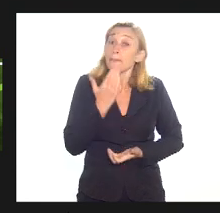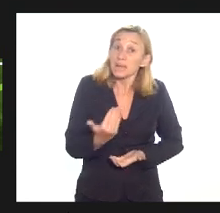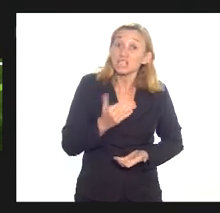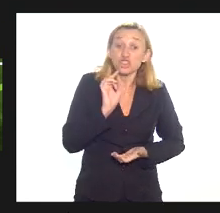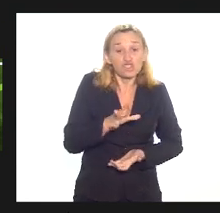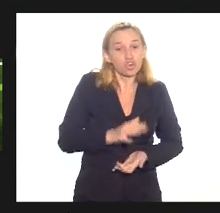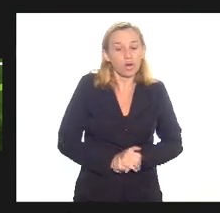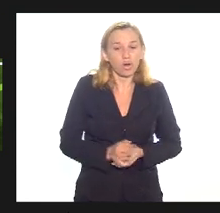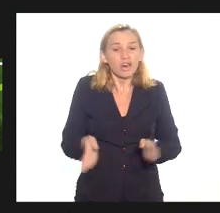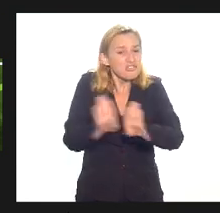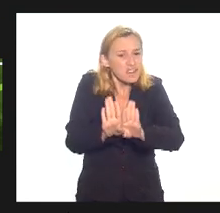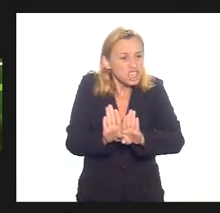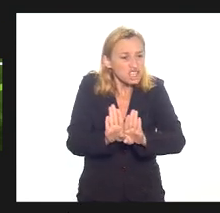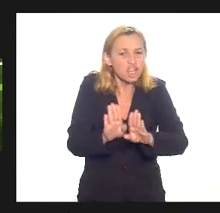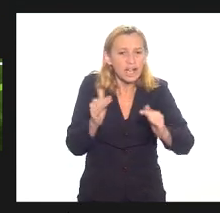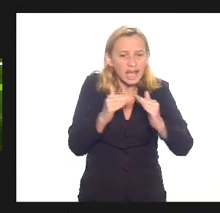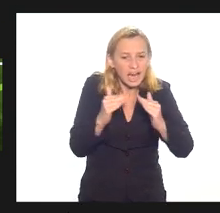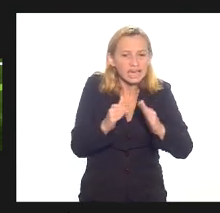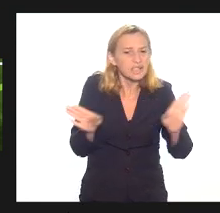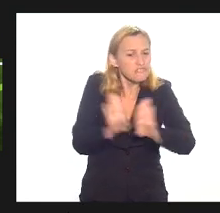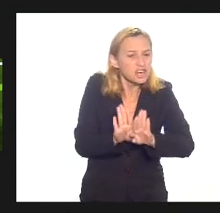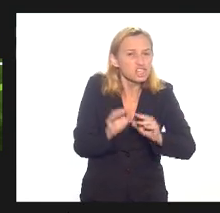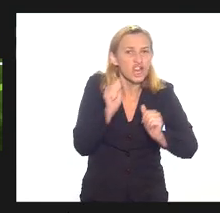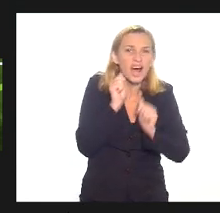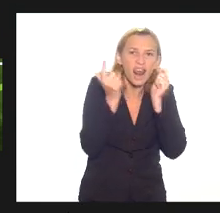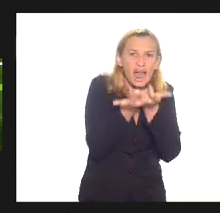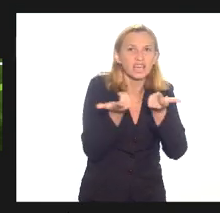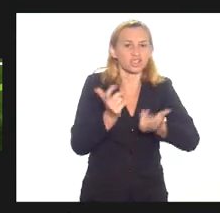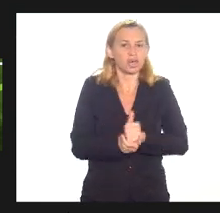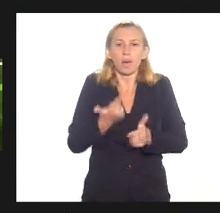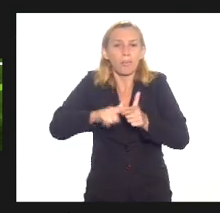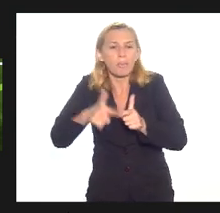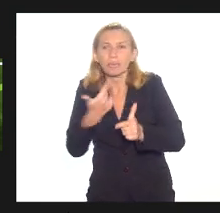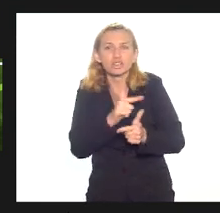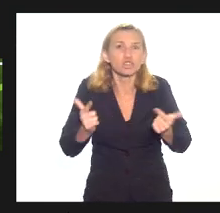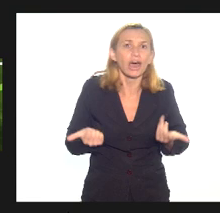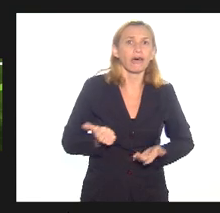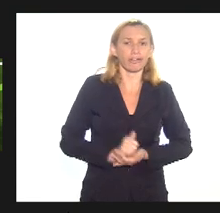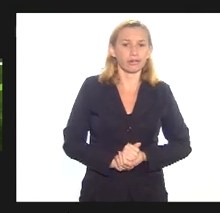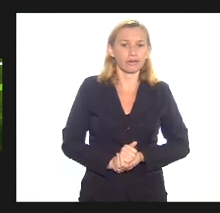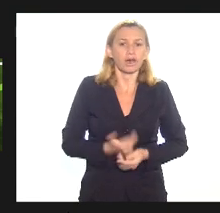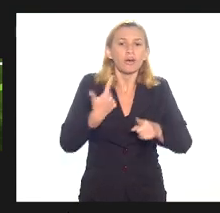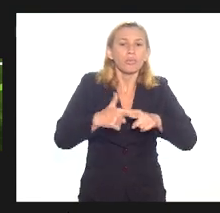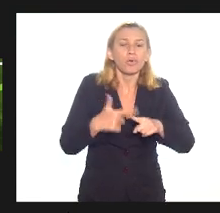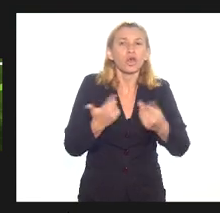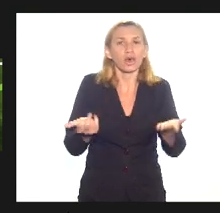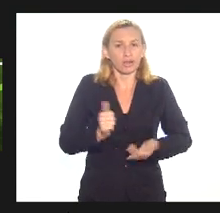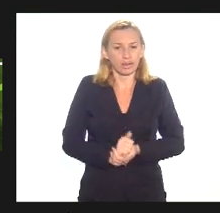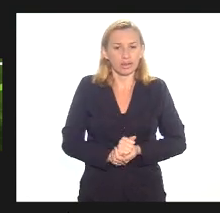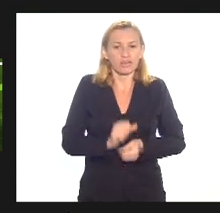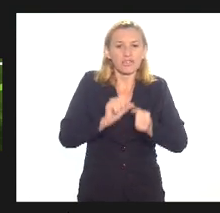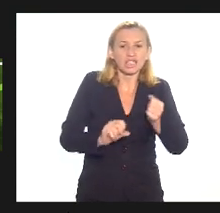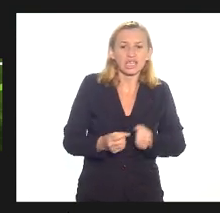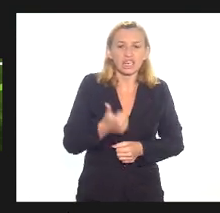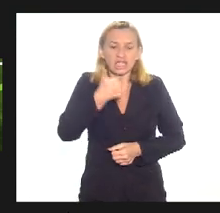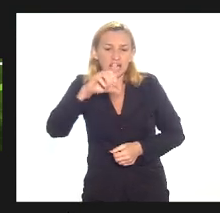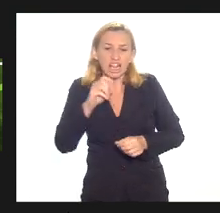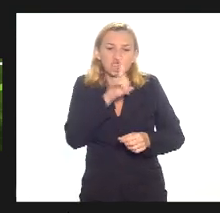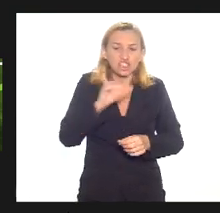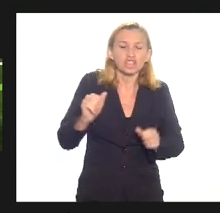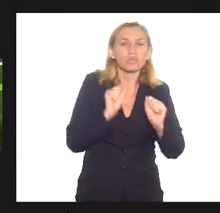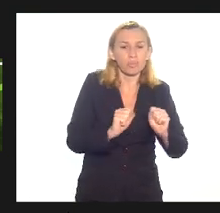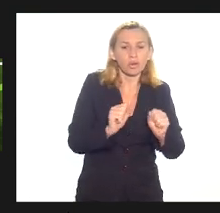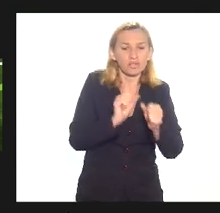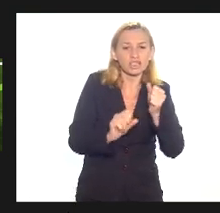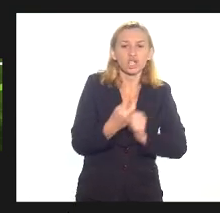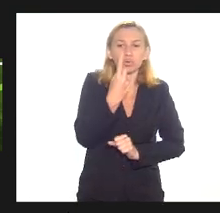porque se não fecha a casa também fecha aí a alerja não tem problema nenhum fecha a alerja por que que vai se fazer um negócio em 10 dias e pode se fazer em um mês